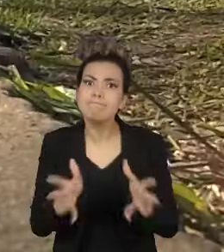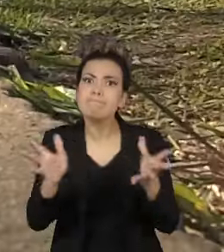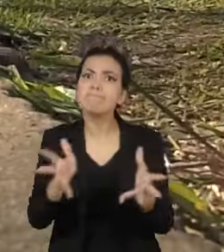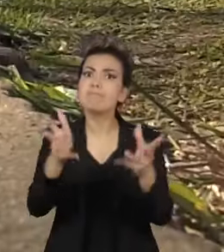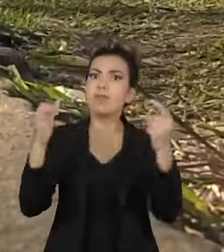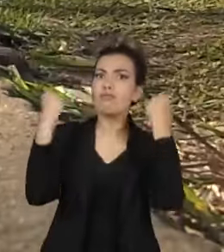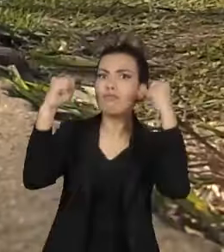importante.